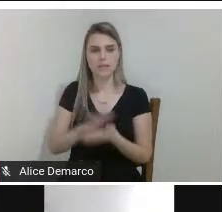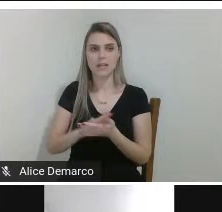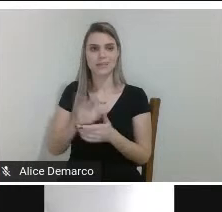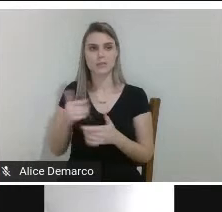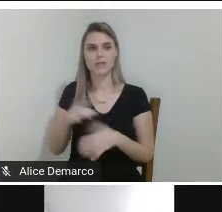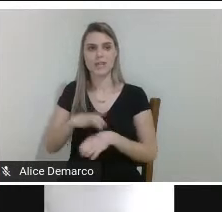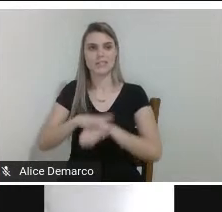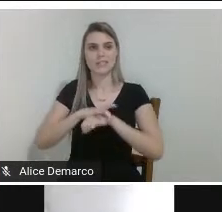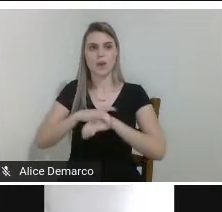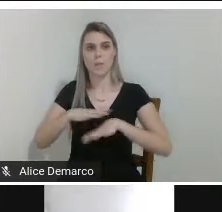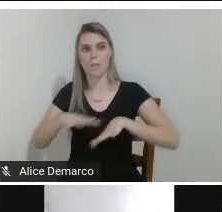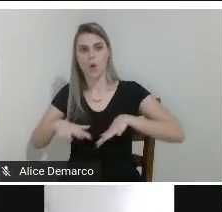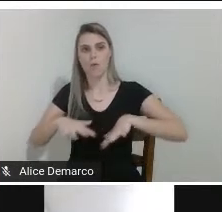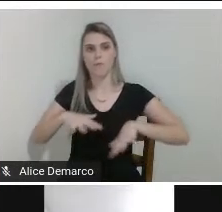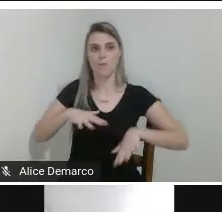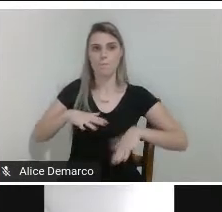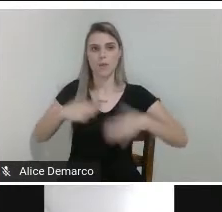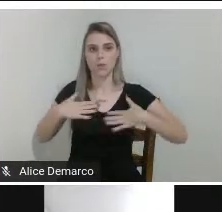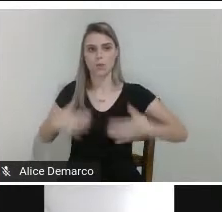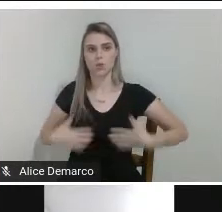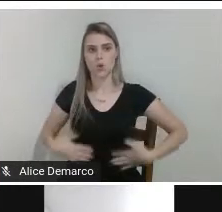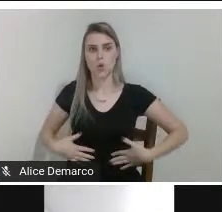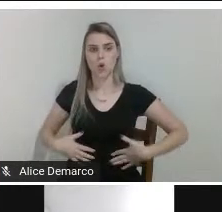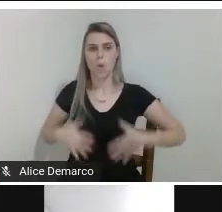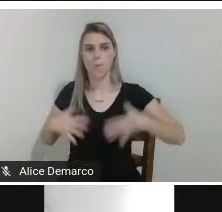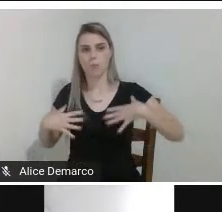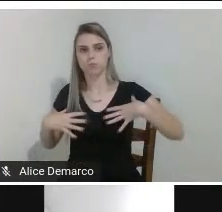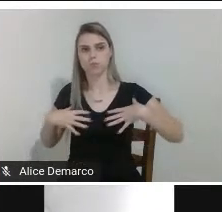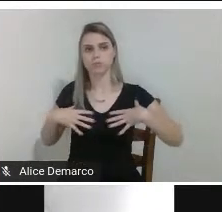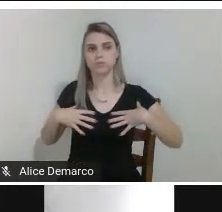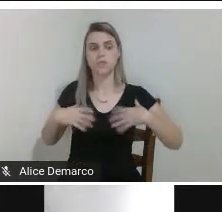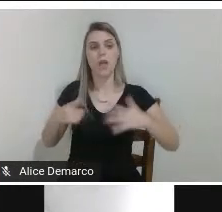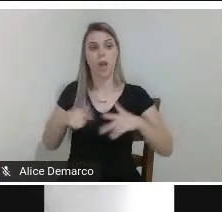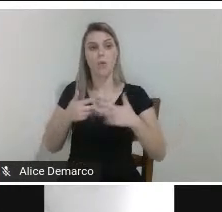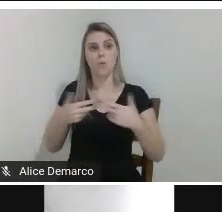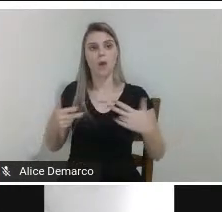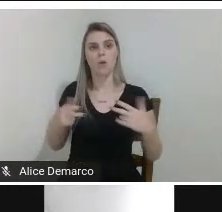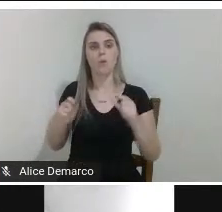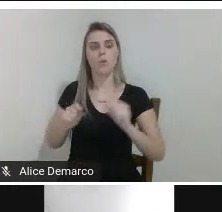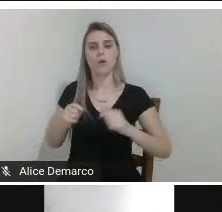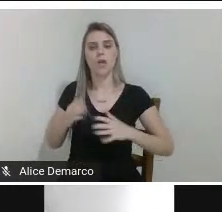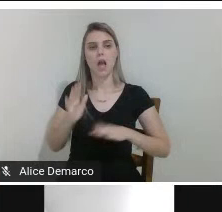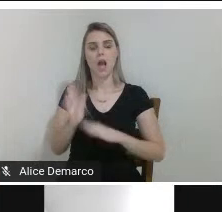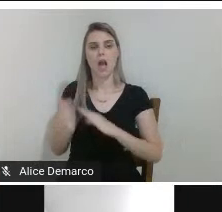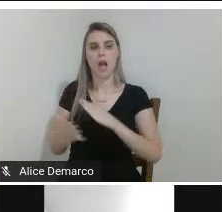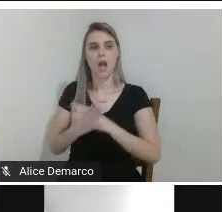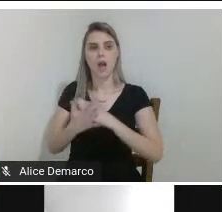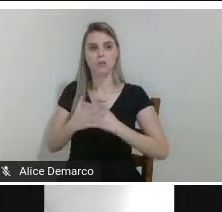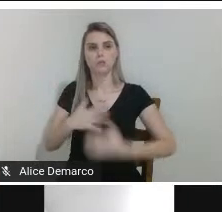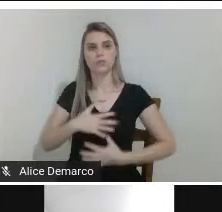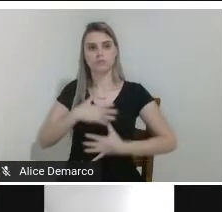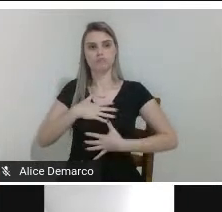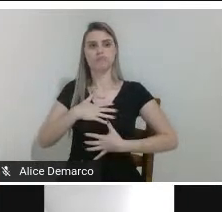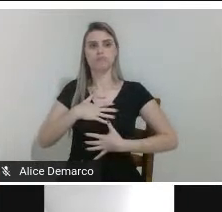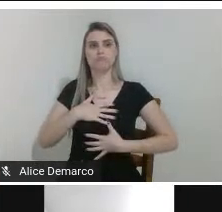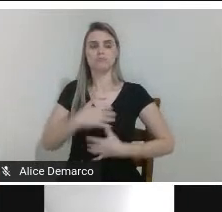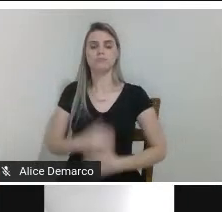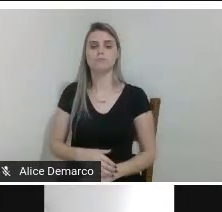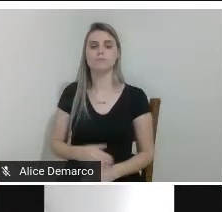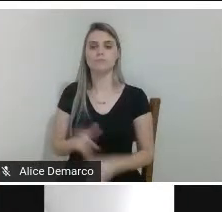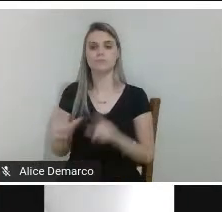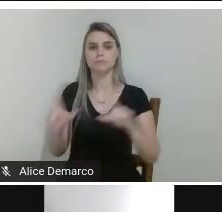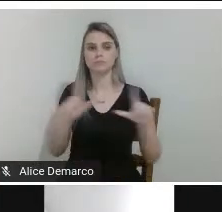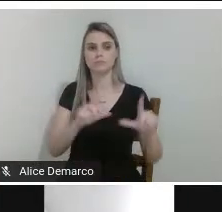% o movimento do corpo ciente então seria algo para ajudar ela a isso também próximo